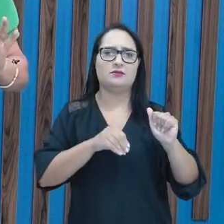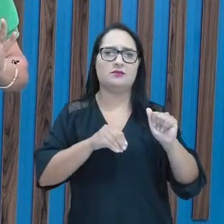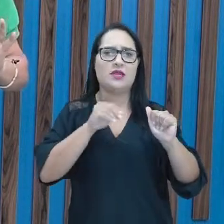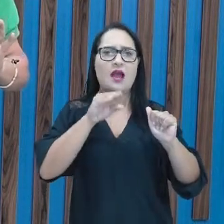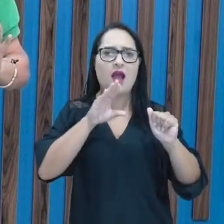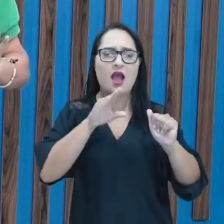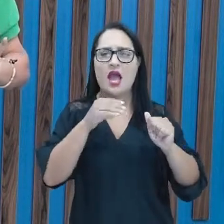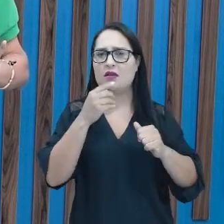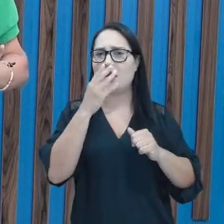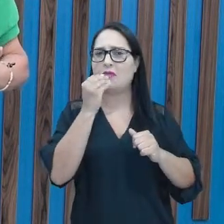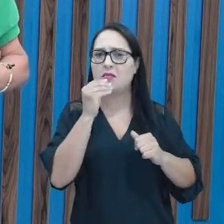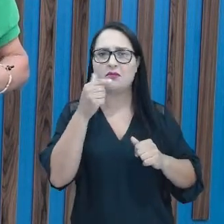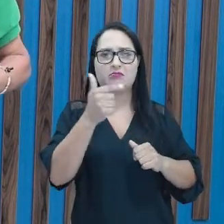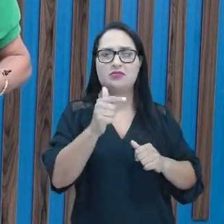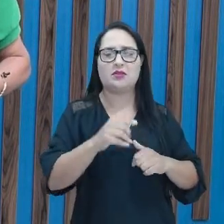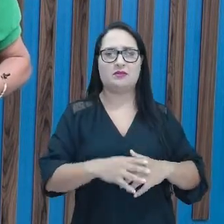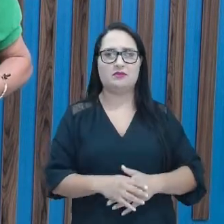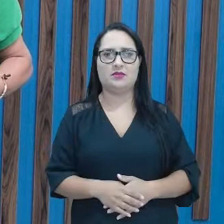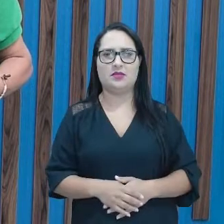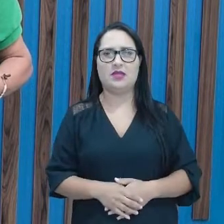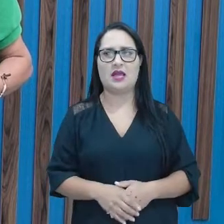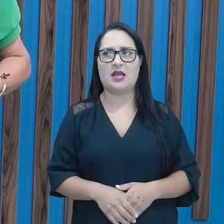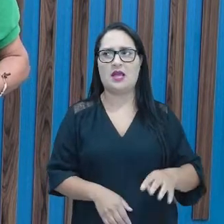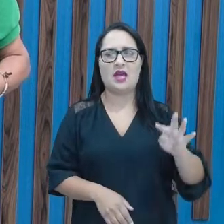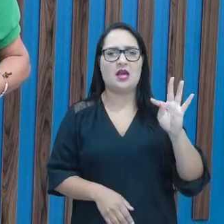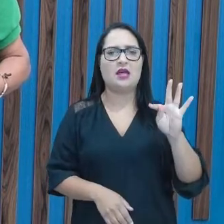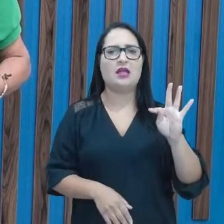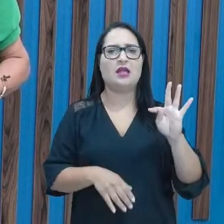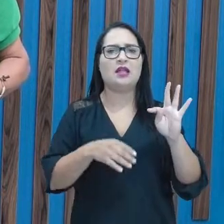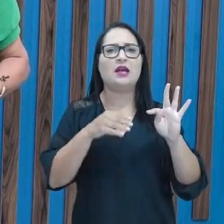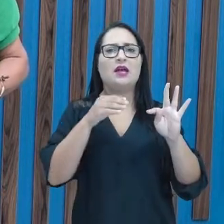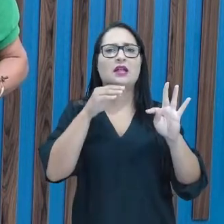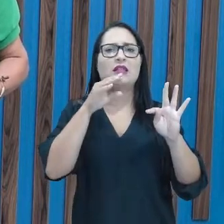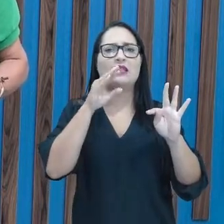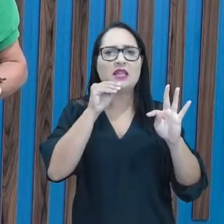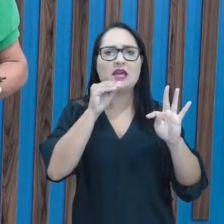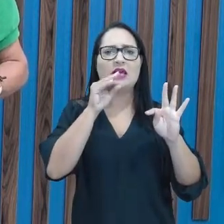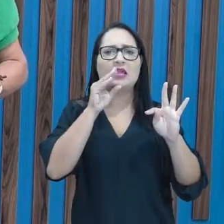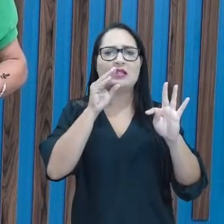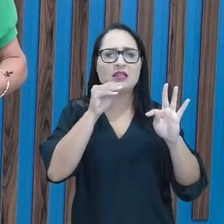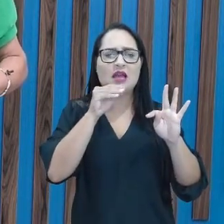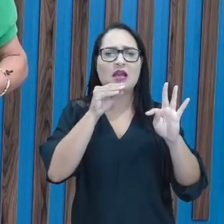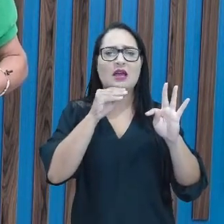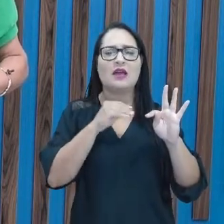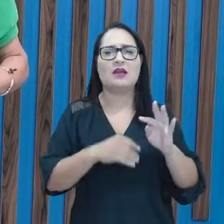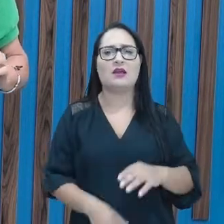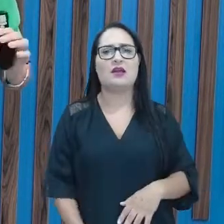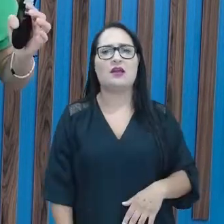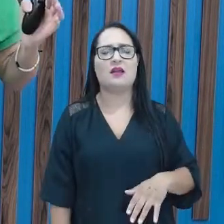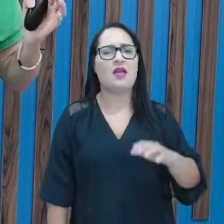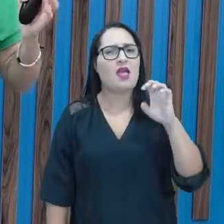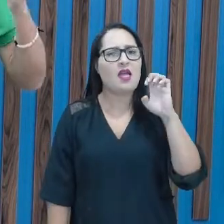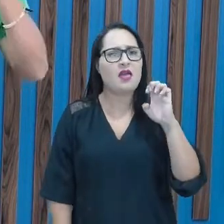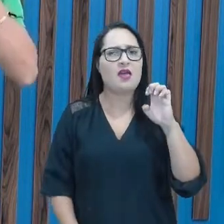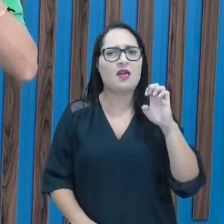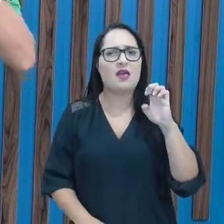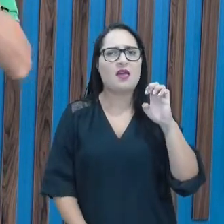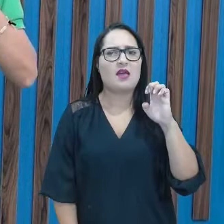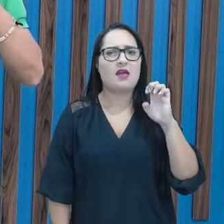entenderam? Tê, tê, tê, olha a língua, tê, tê, fala o E agora, é,